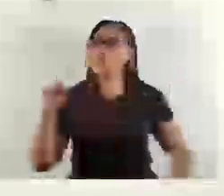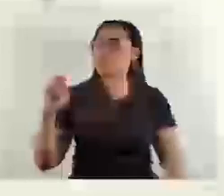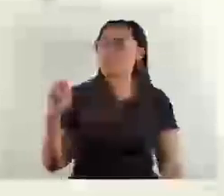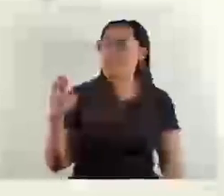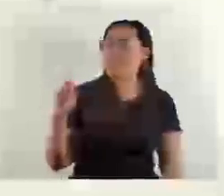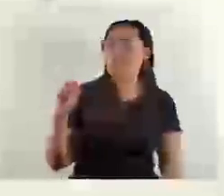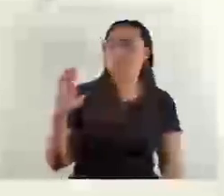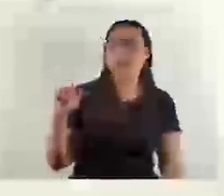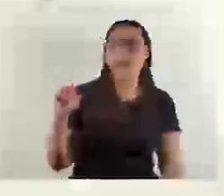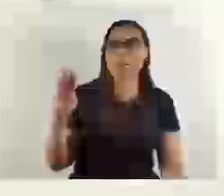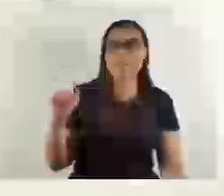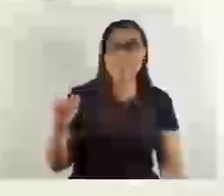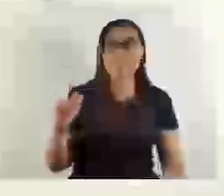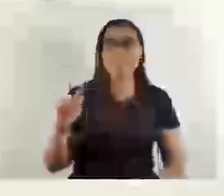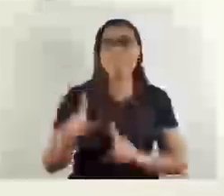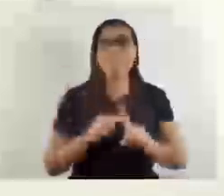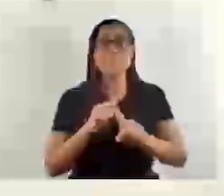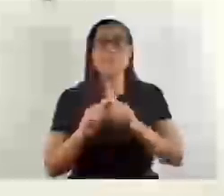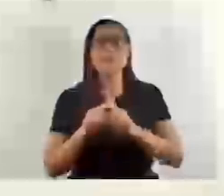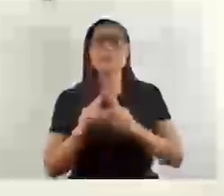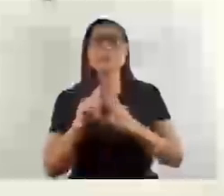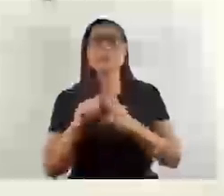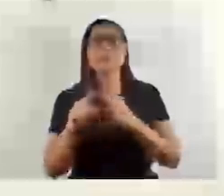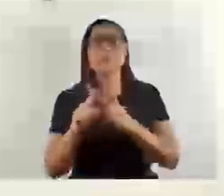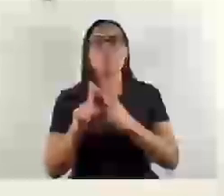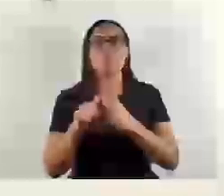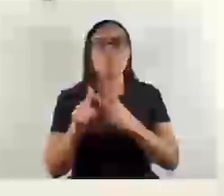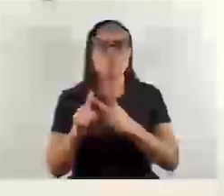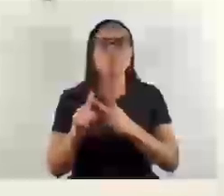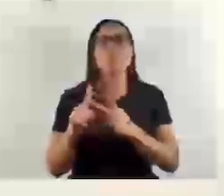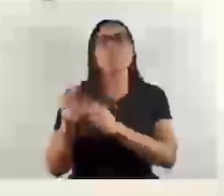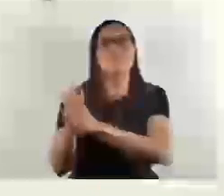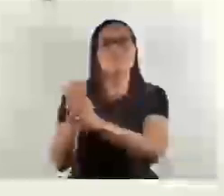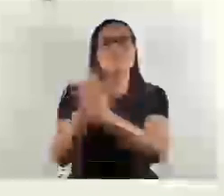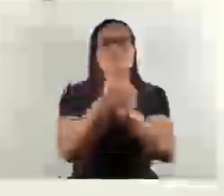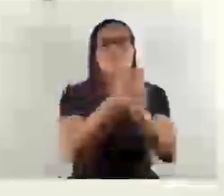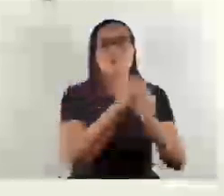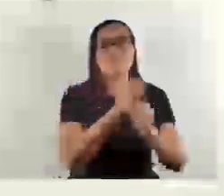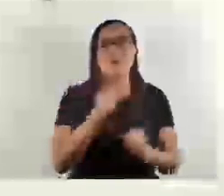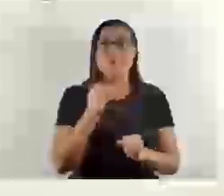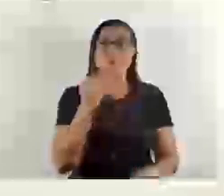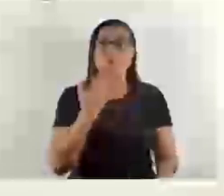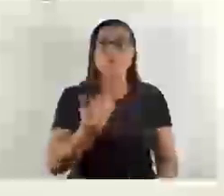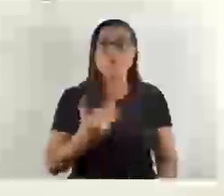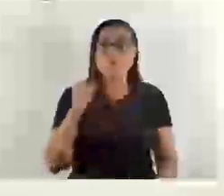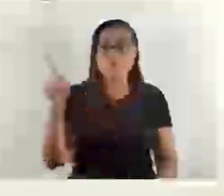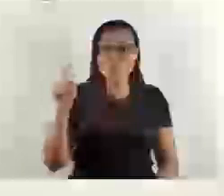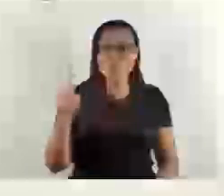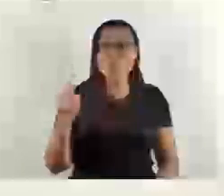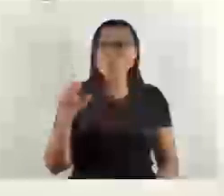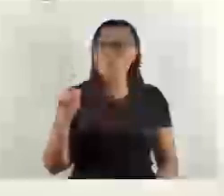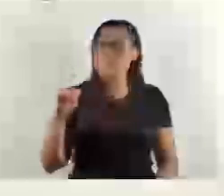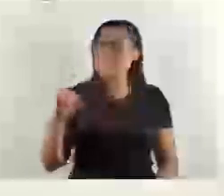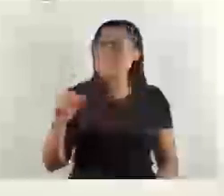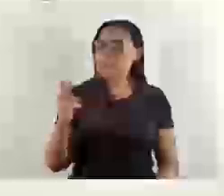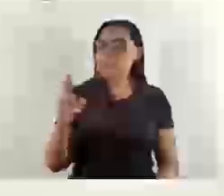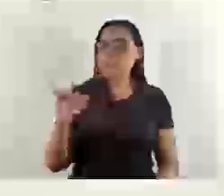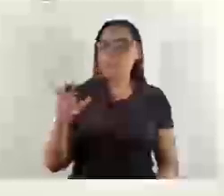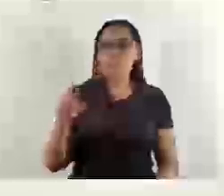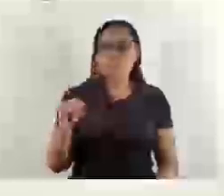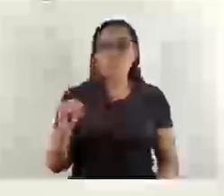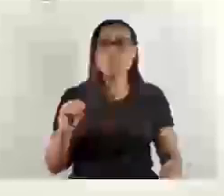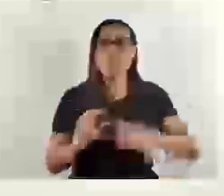E, na sequência, mais duas pontes ali. E mais eu fico aqui o meu pedido também, que é essa ponte simplista. Entre nesse